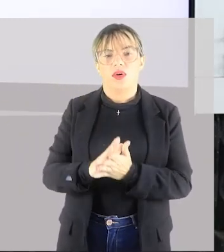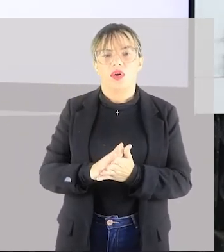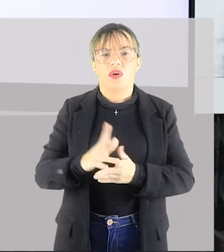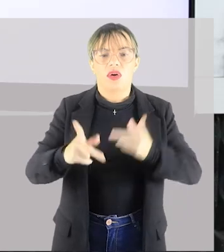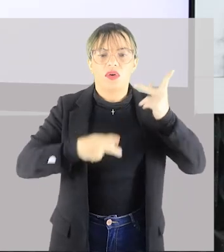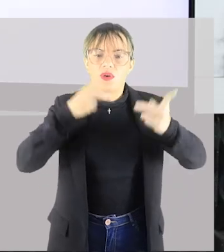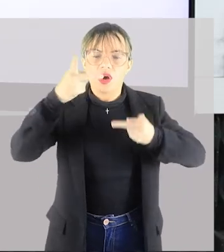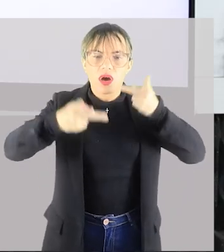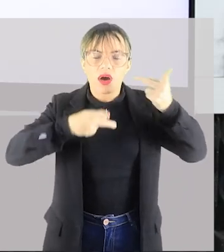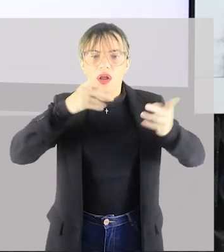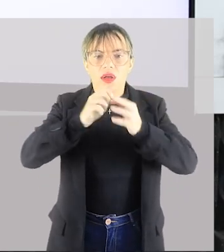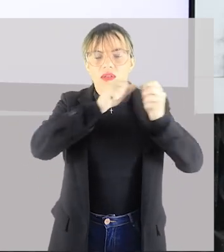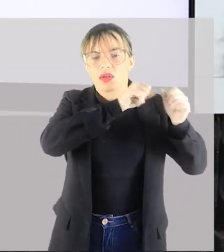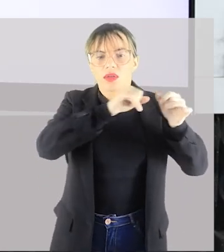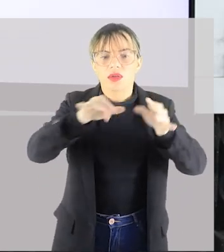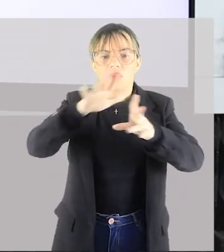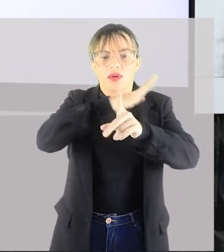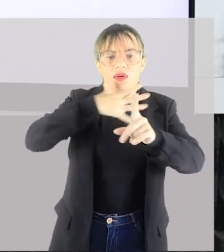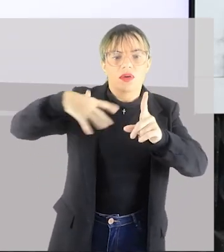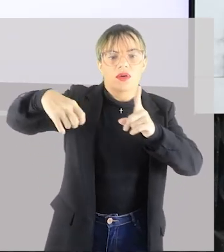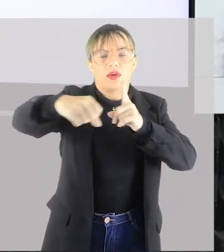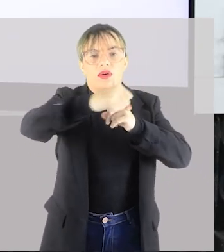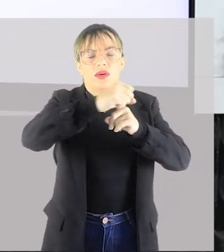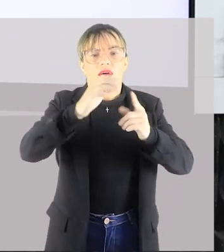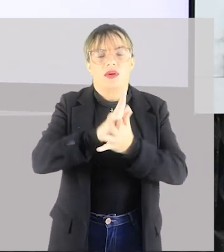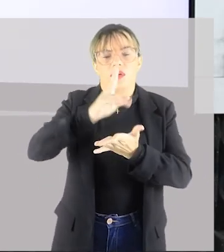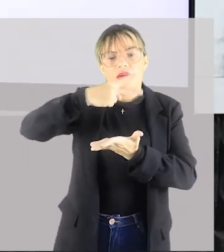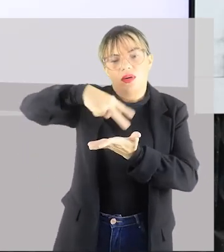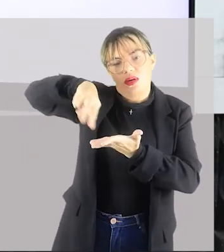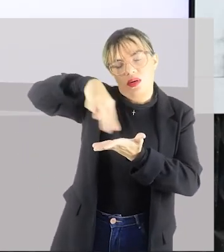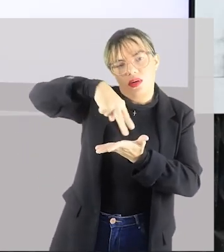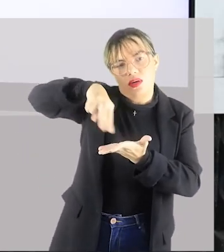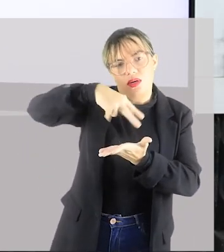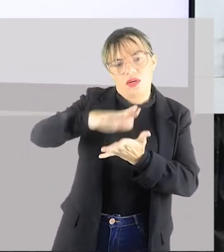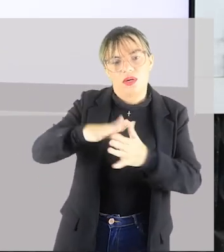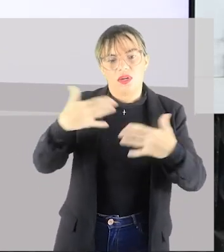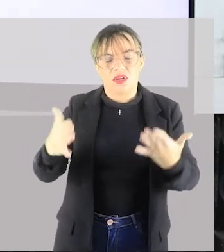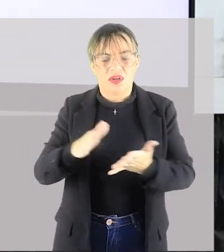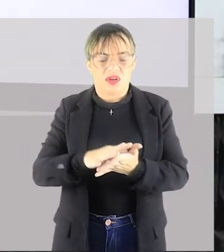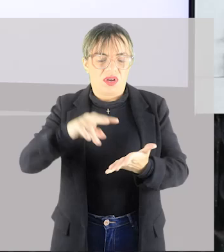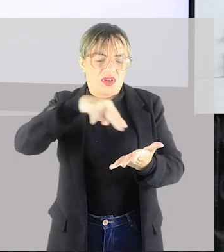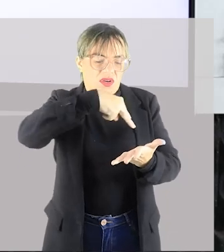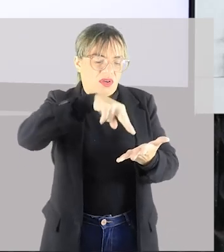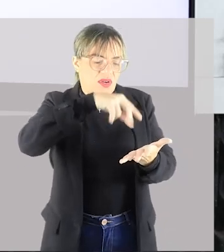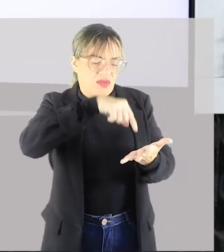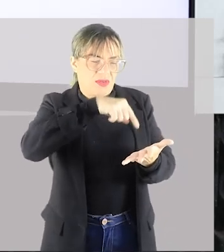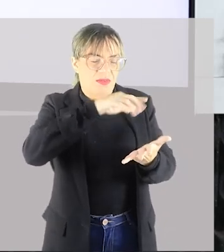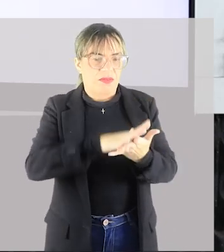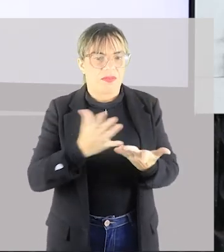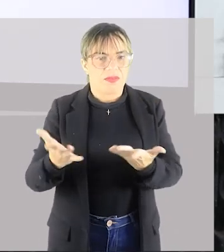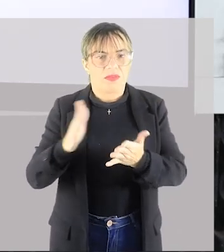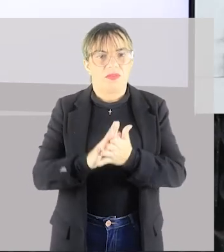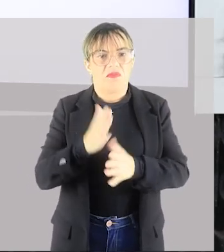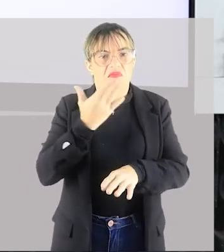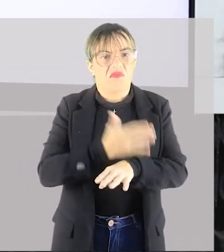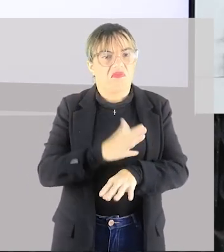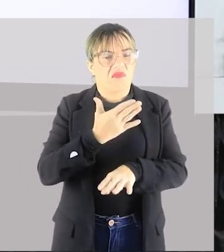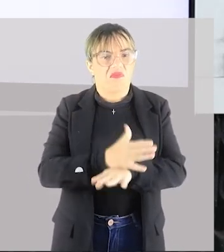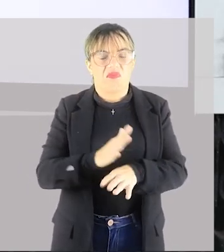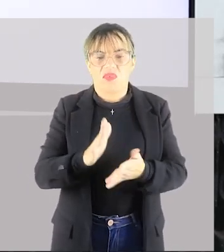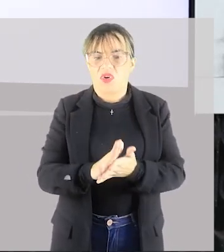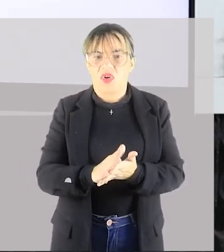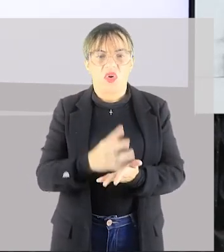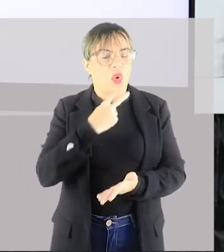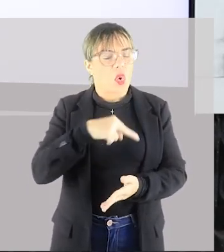para a sociedade. E aí a dança deixa de ser praticada, porque